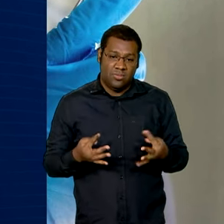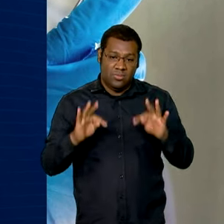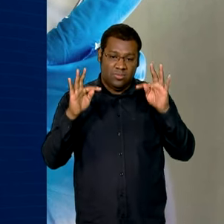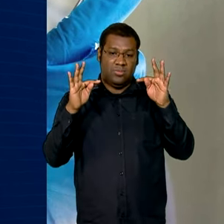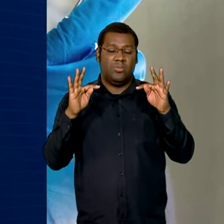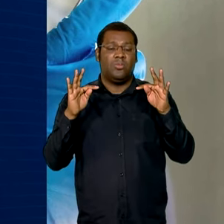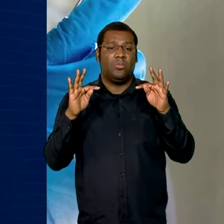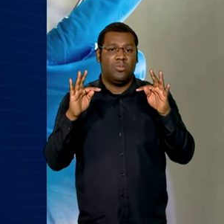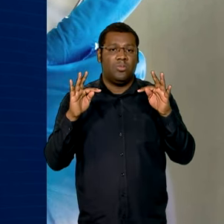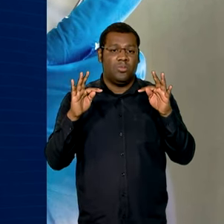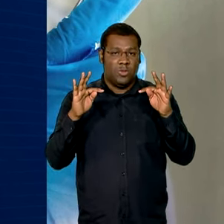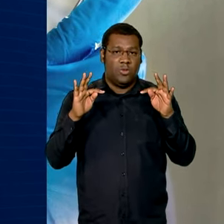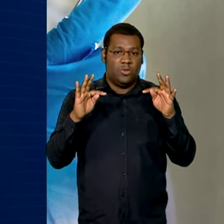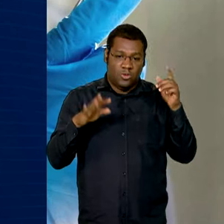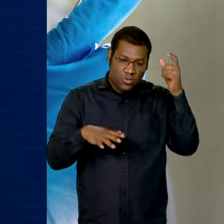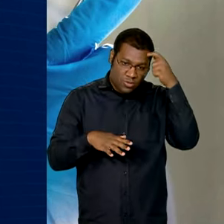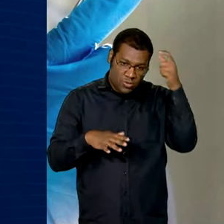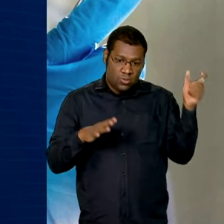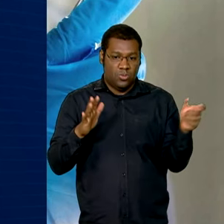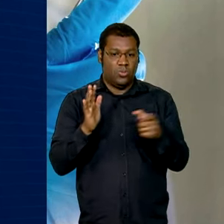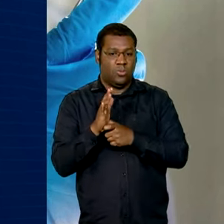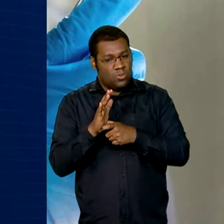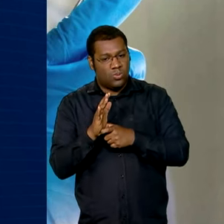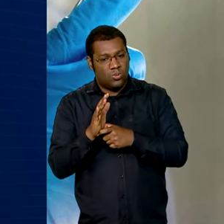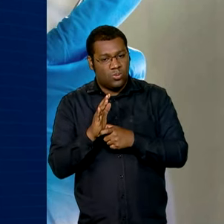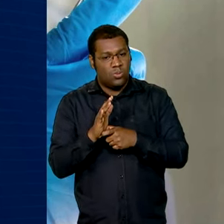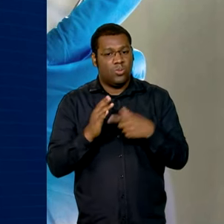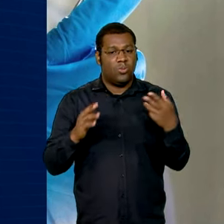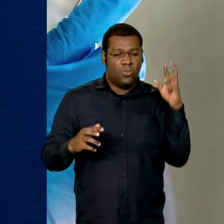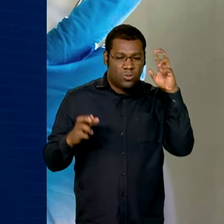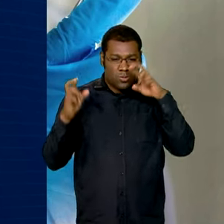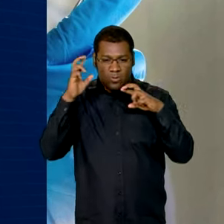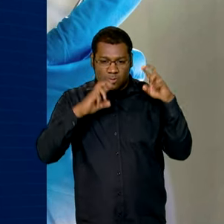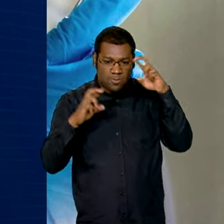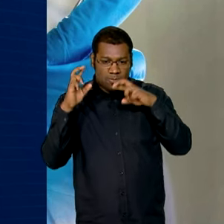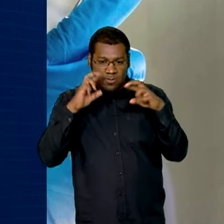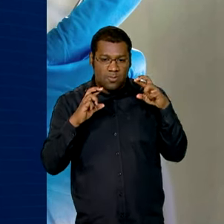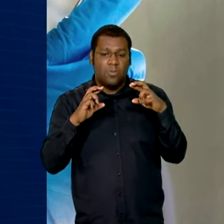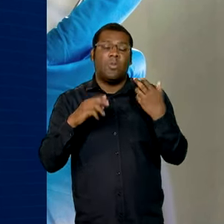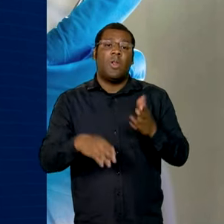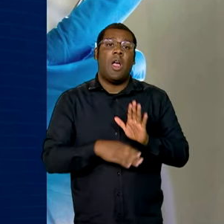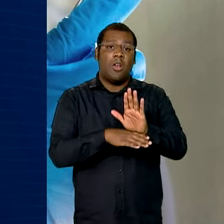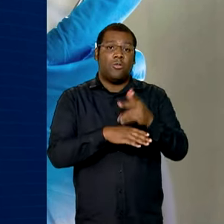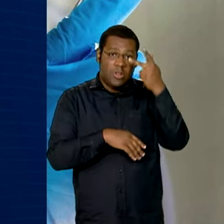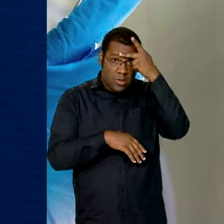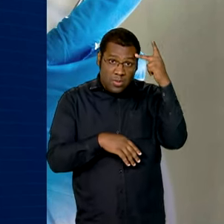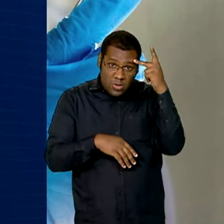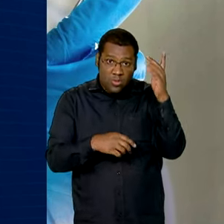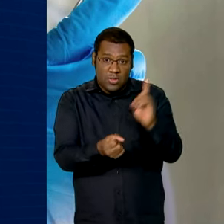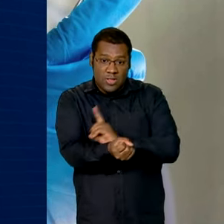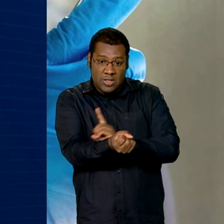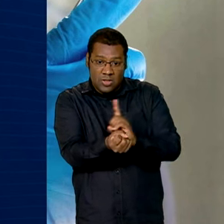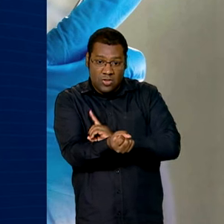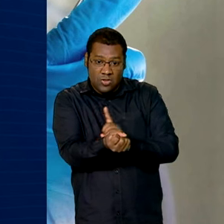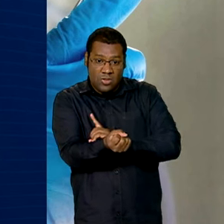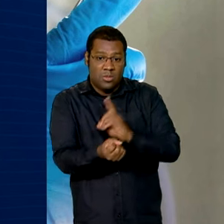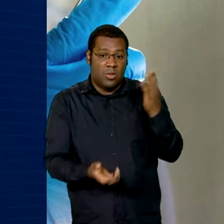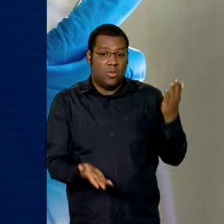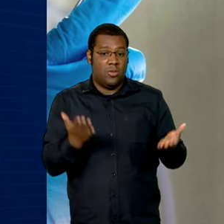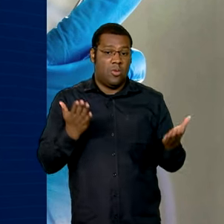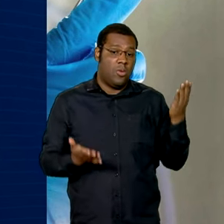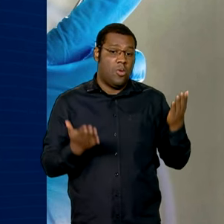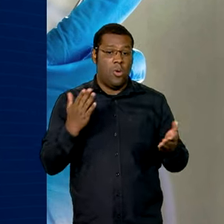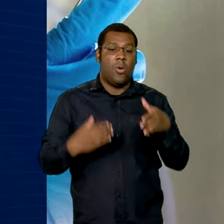informação e conectividade para o monitoramento do diabetes. Plataforma produtiva para